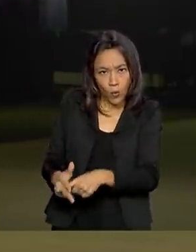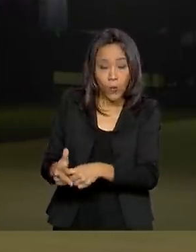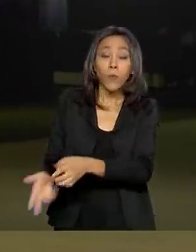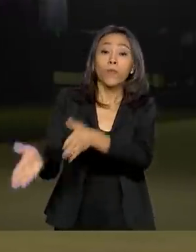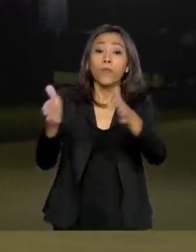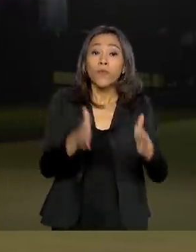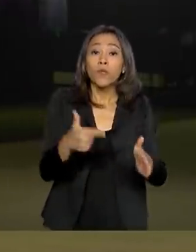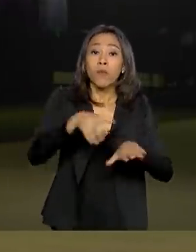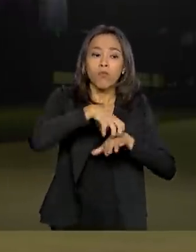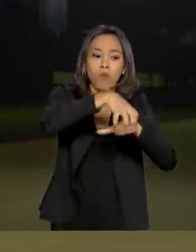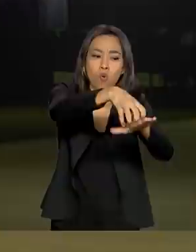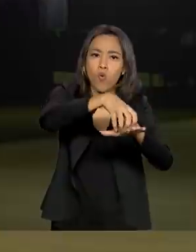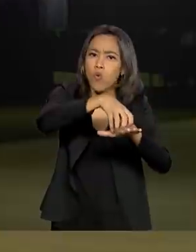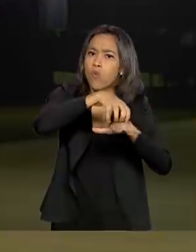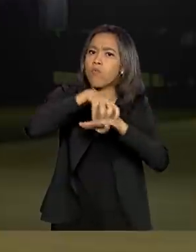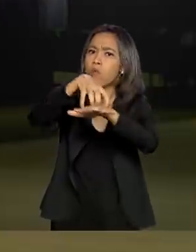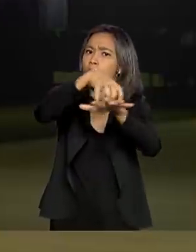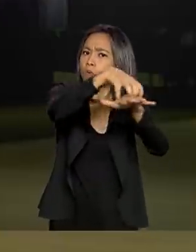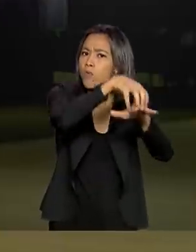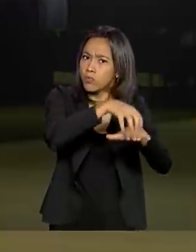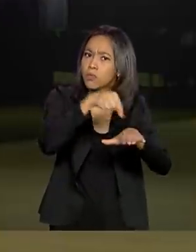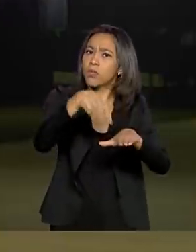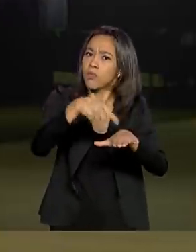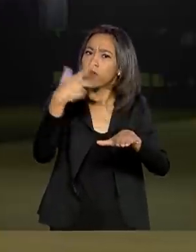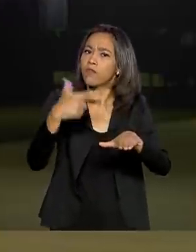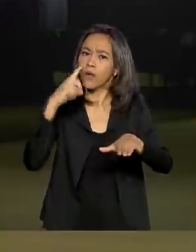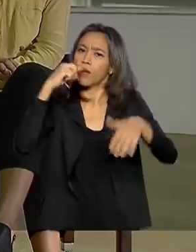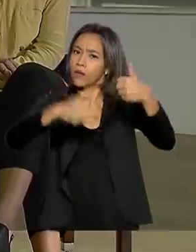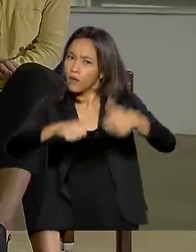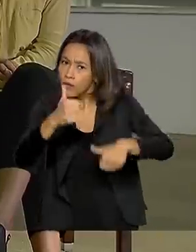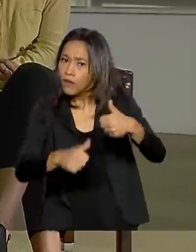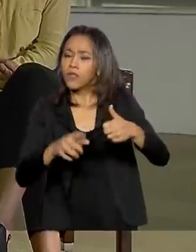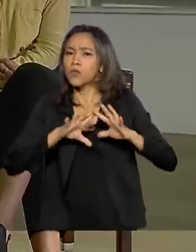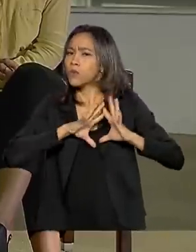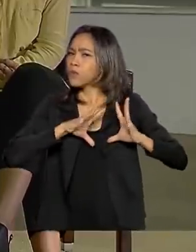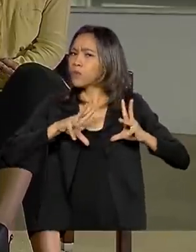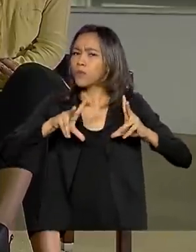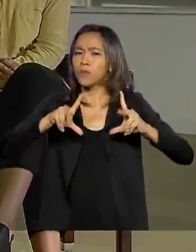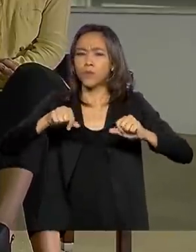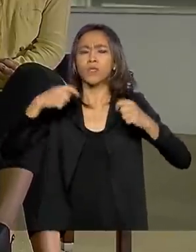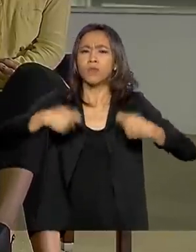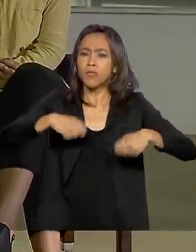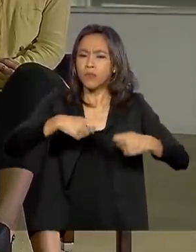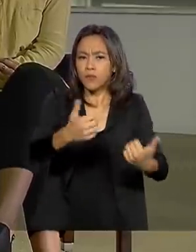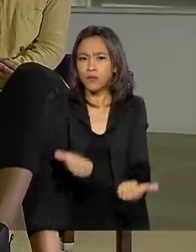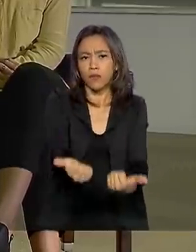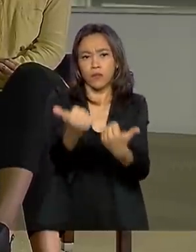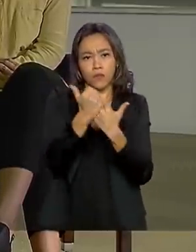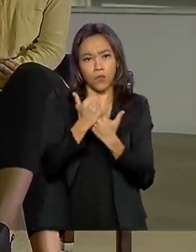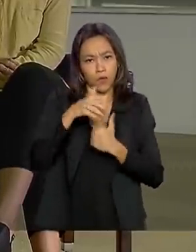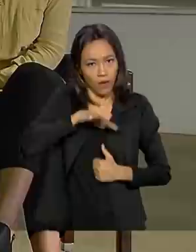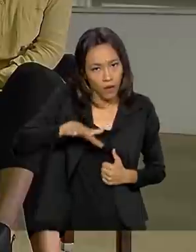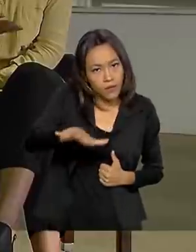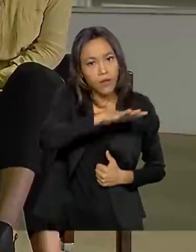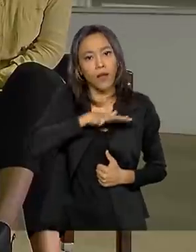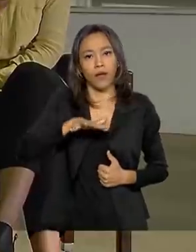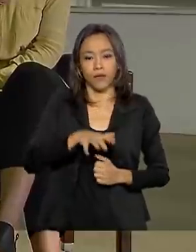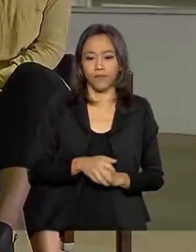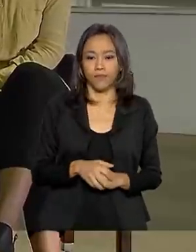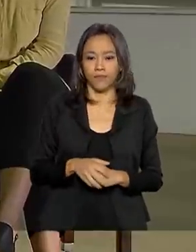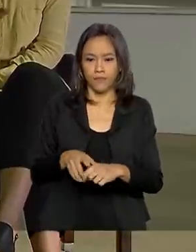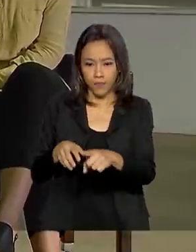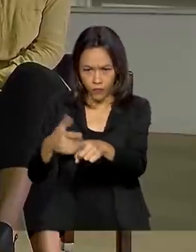transporte de carga foi excepcionalizada, bem como as atividades necessárias ao suporte a essa atividade. Houve uma